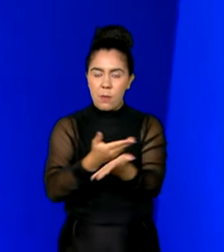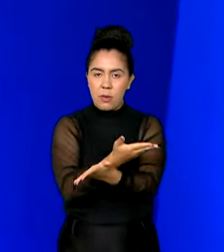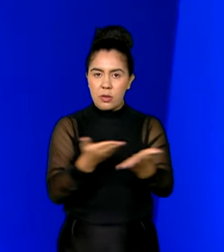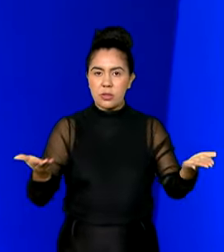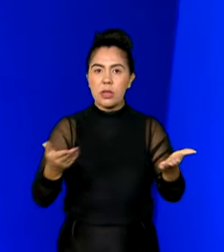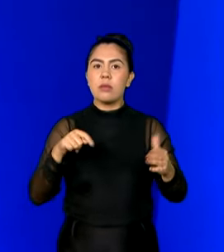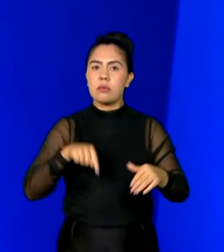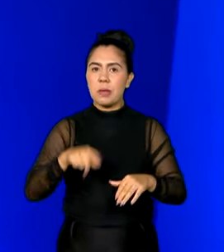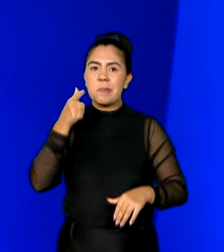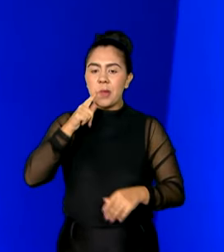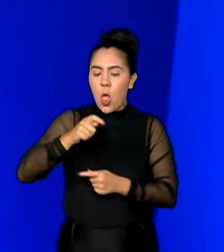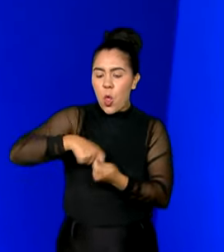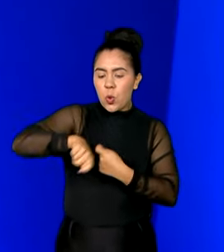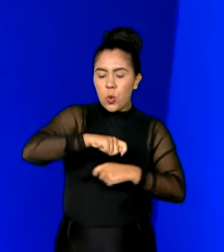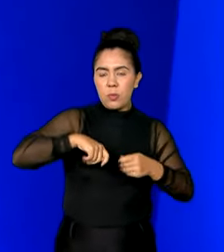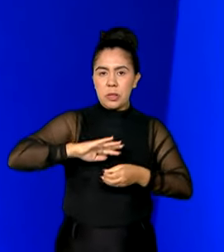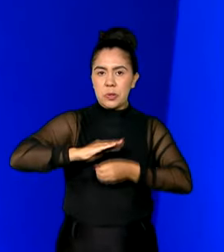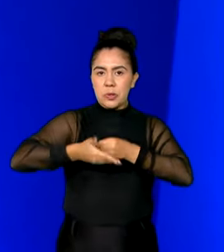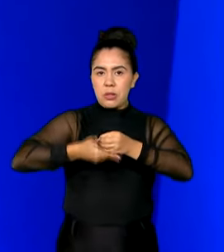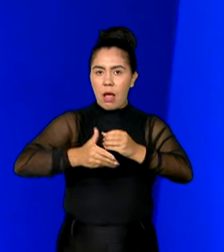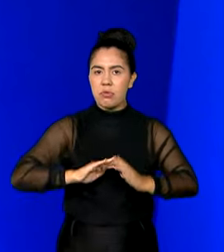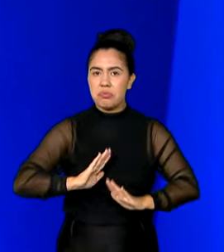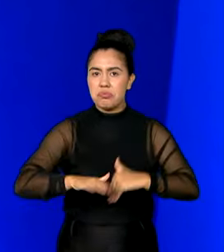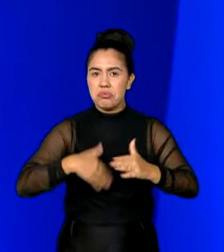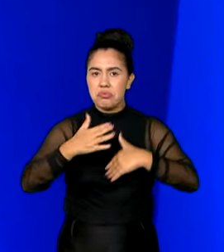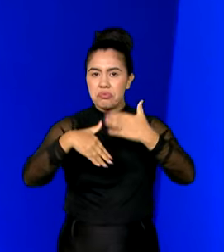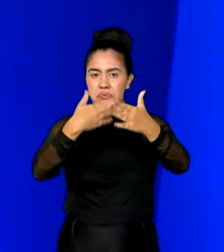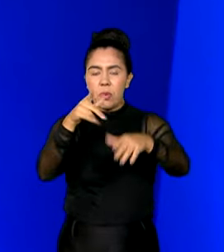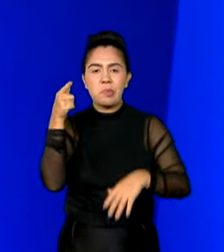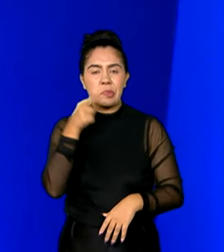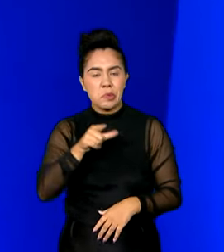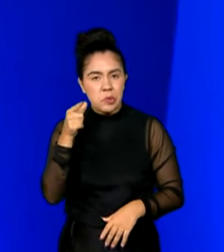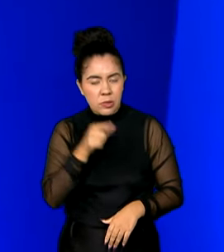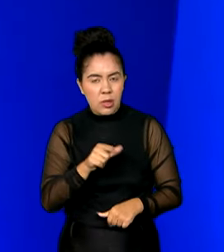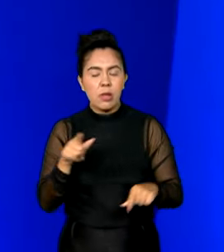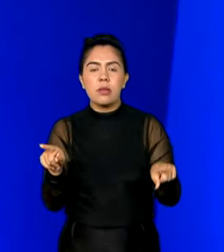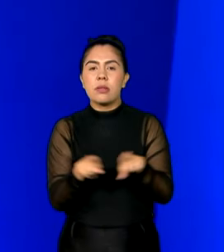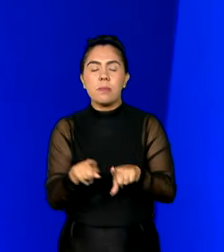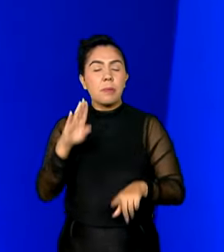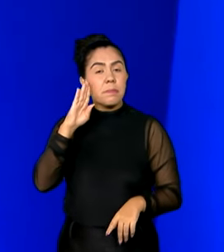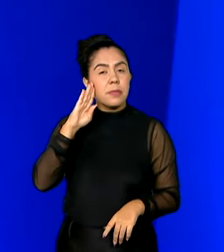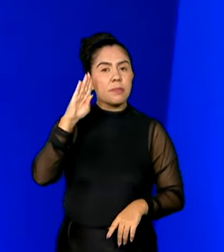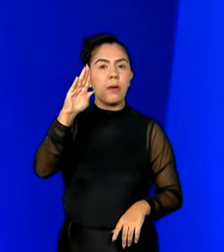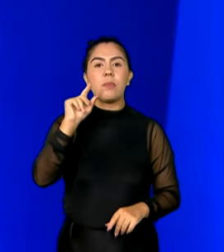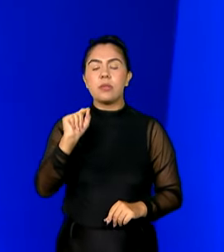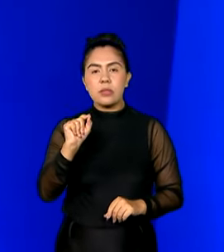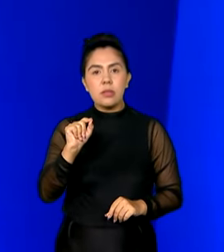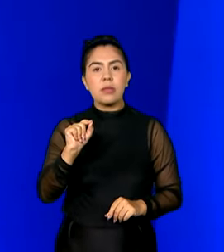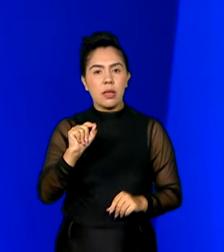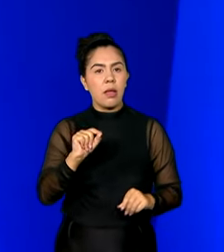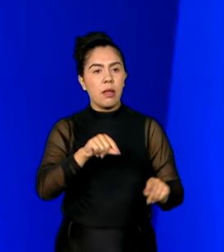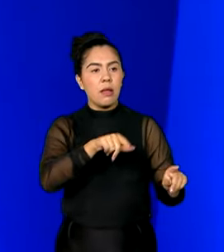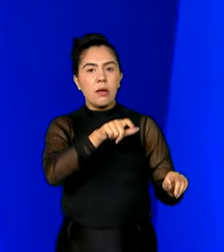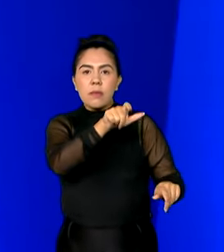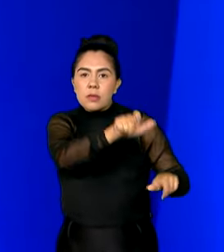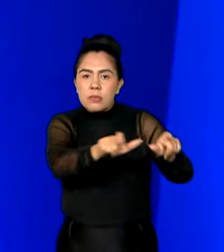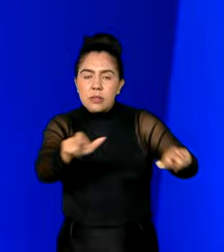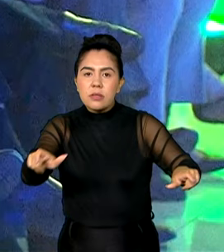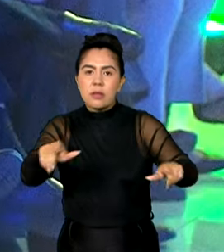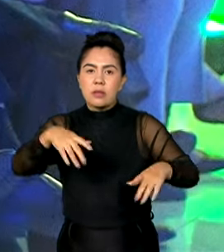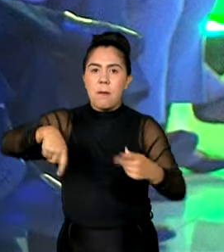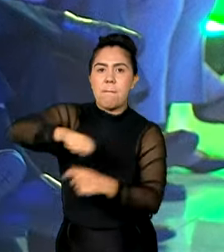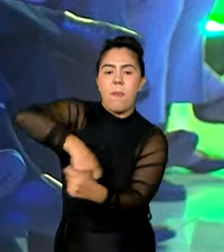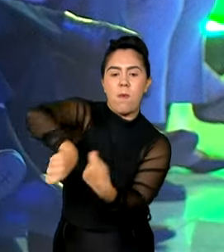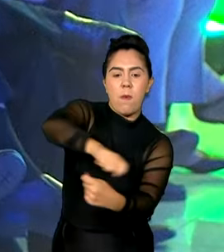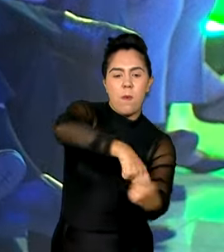sustentável da economia, especialmente para aqueles que movem a economia brasileira, que são as micro